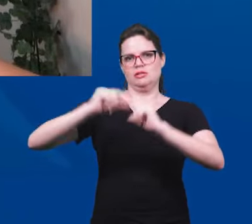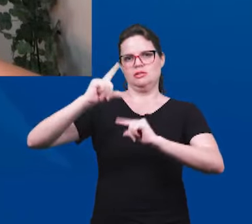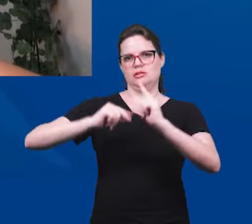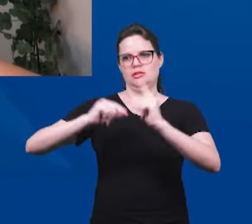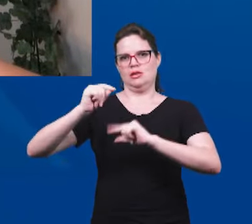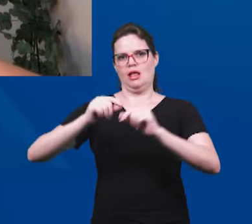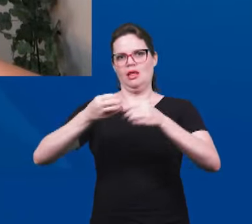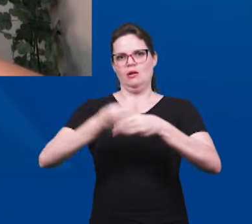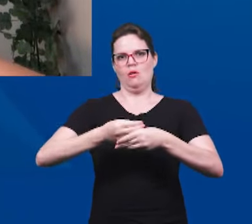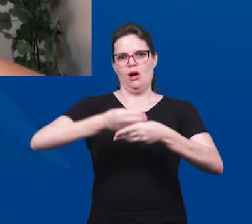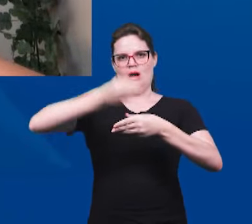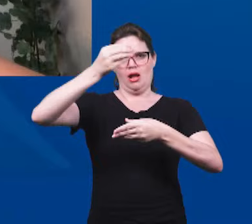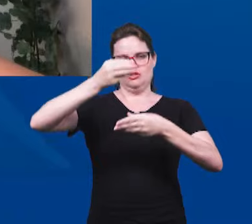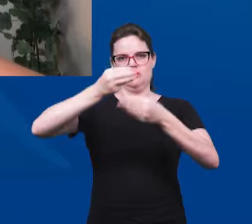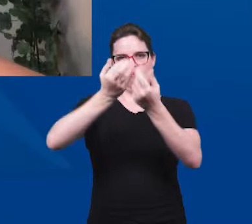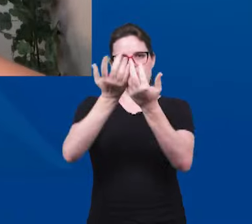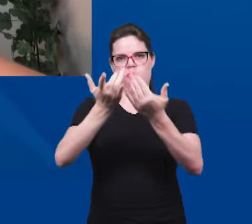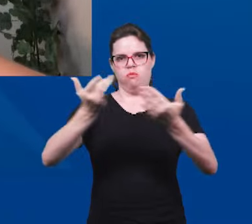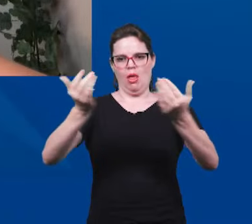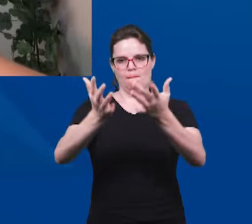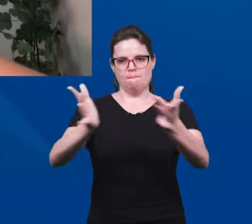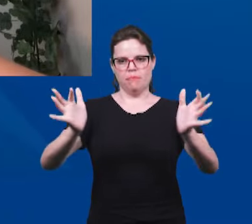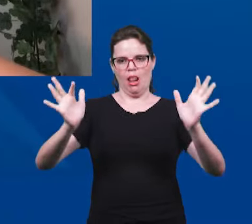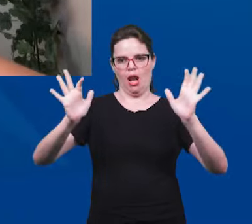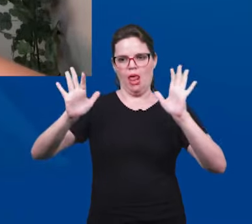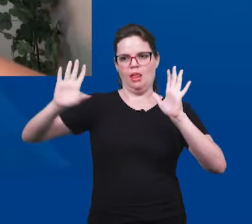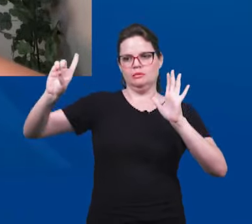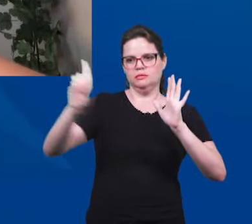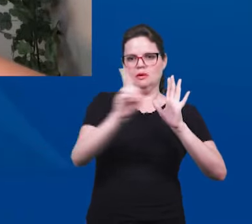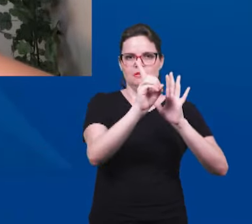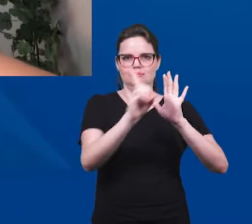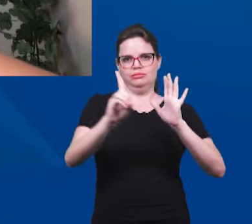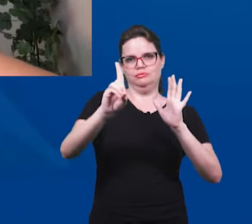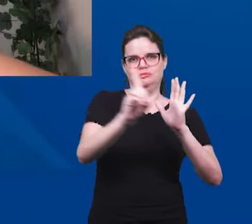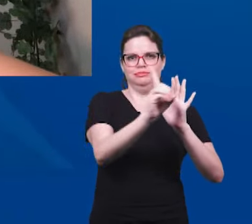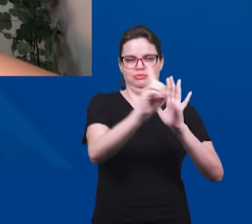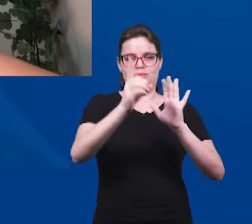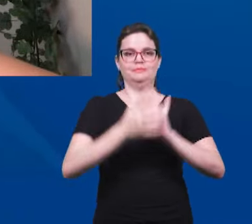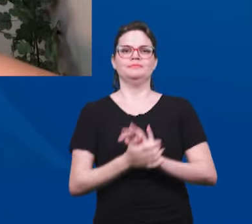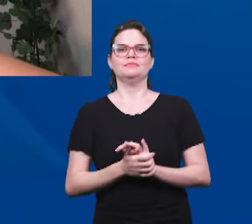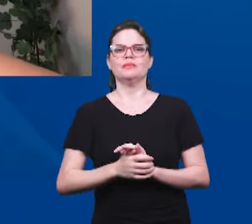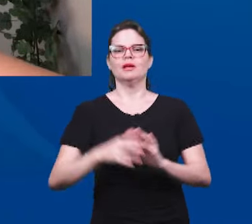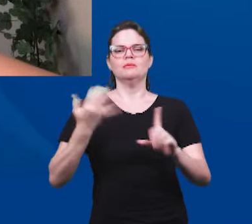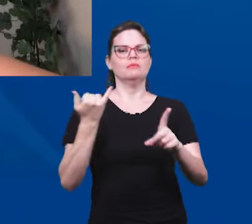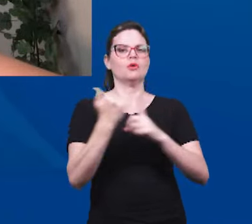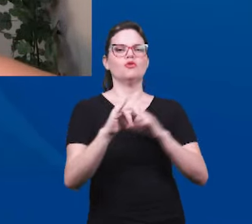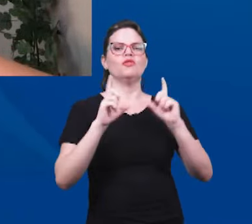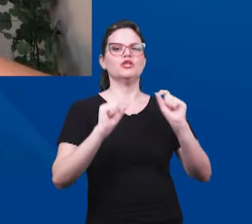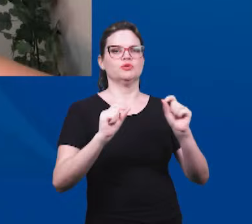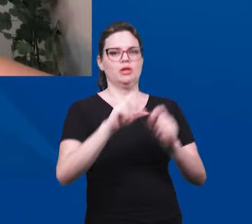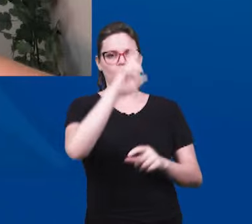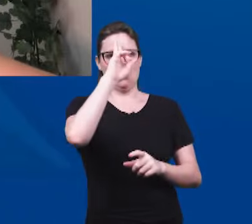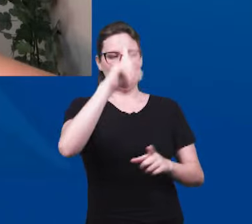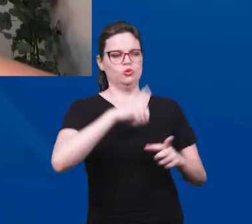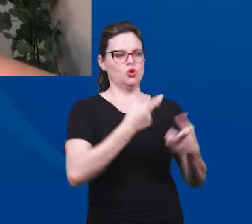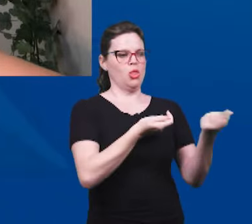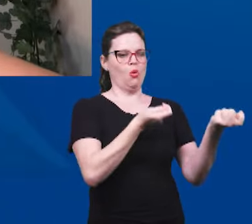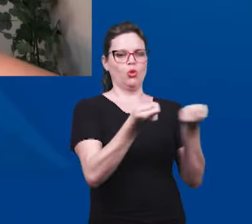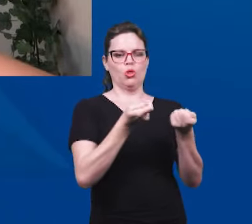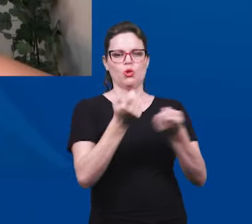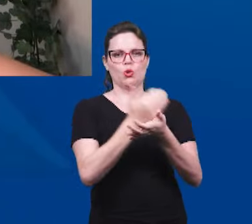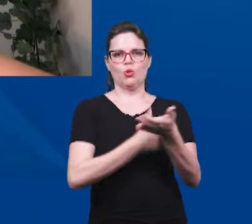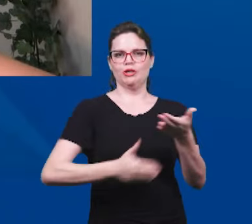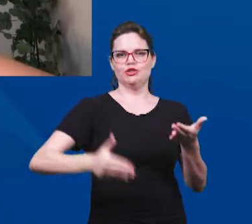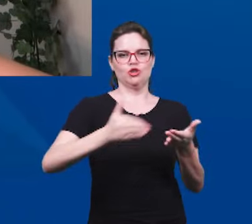no meio dos sete castiçais de ouro. E a sua aplicação profética diz que o controle de toda a igreja e de todos os ministérios